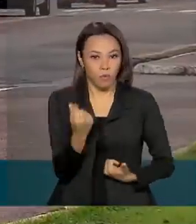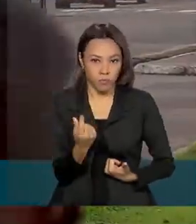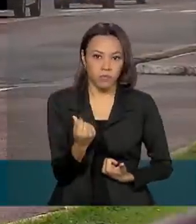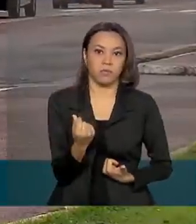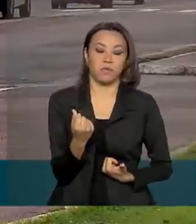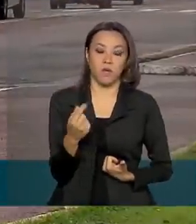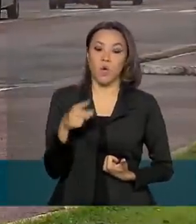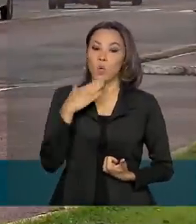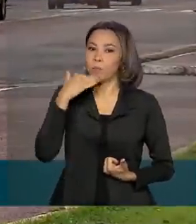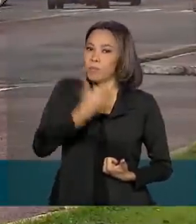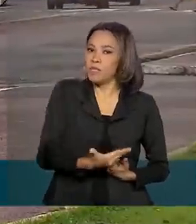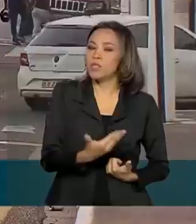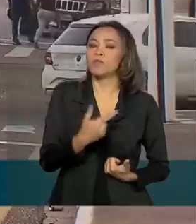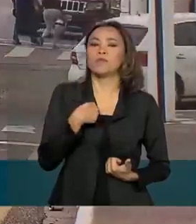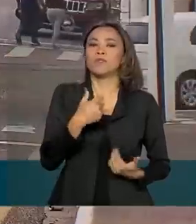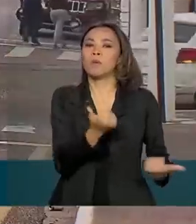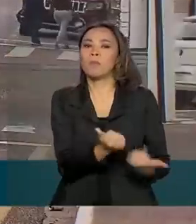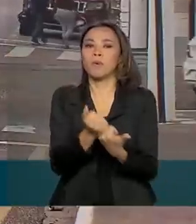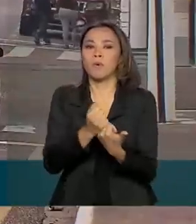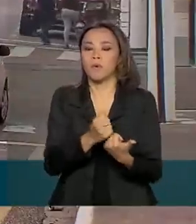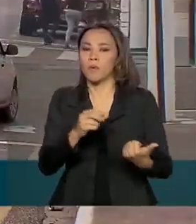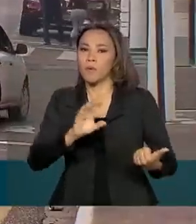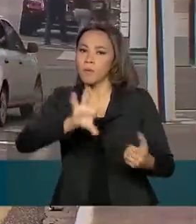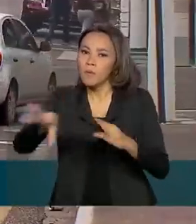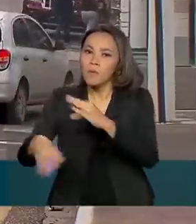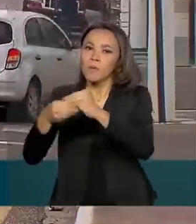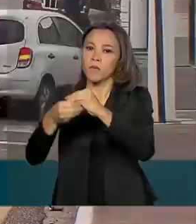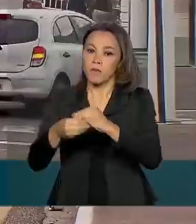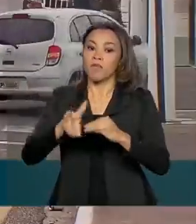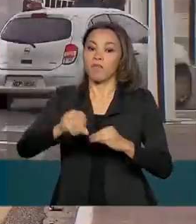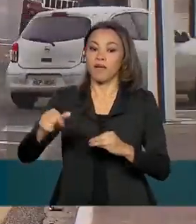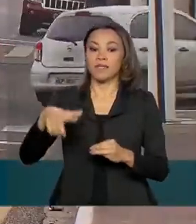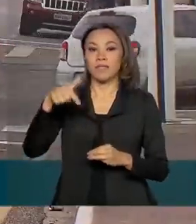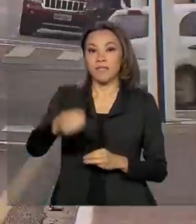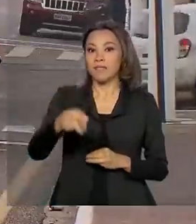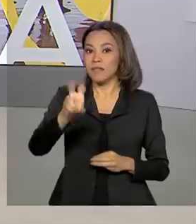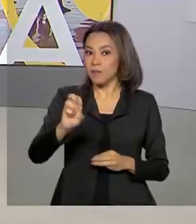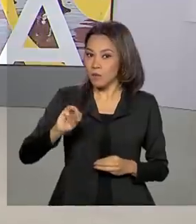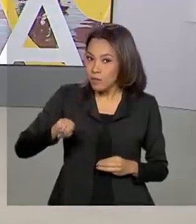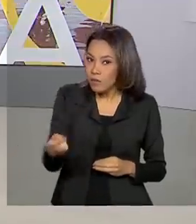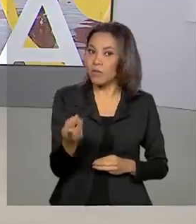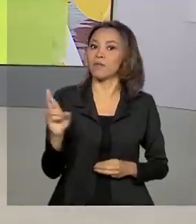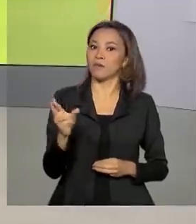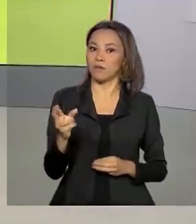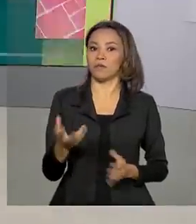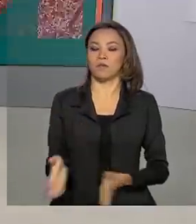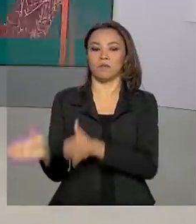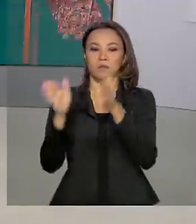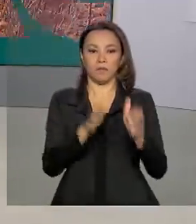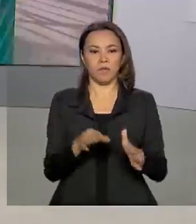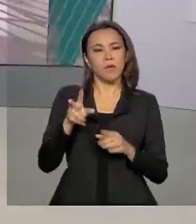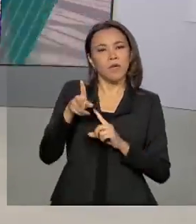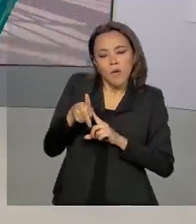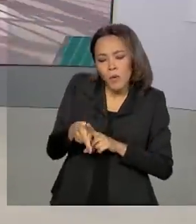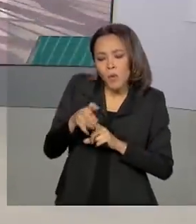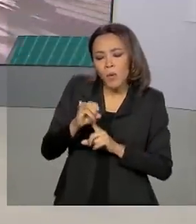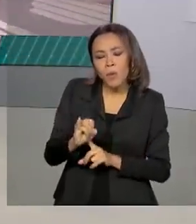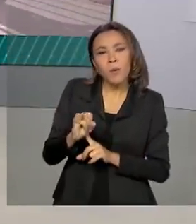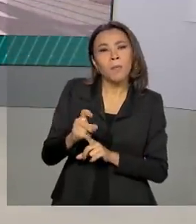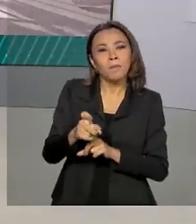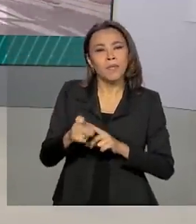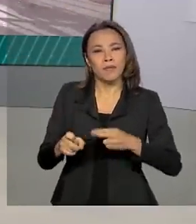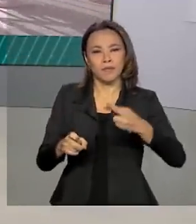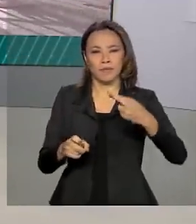de uma parcela extra deve mobilizar 75 milhões de reais. O PIX, novo sistema